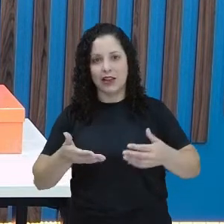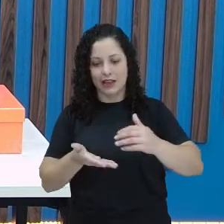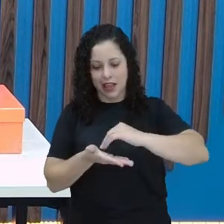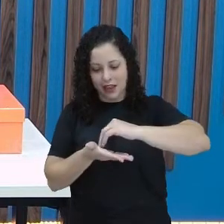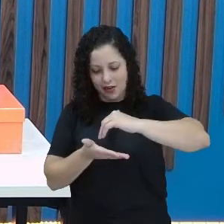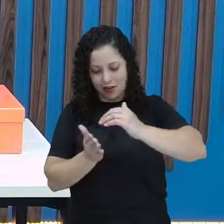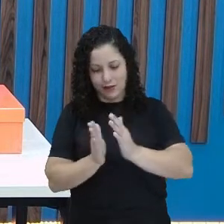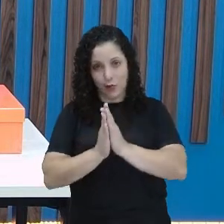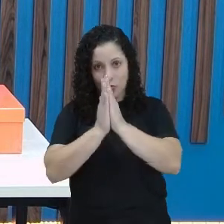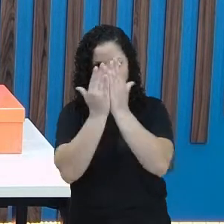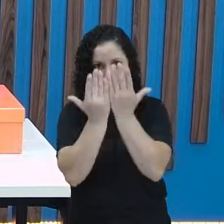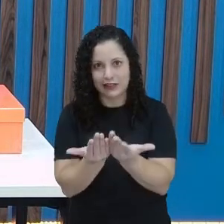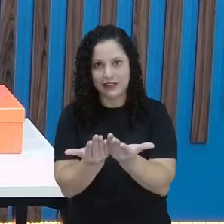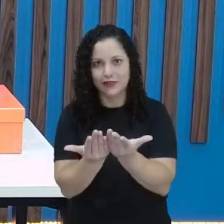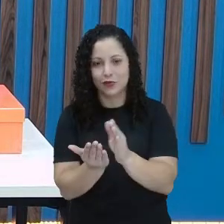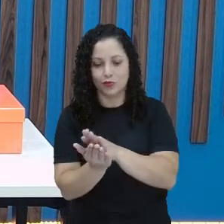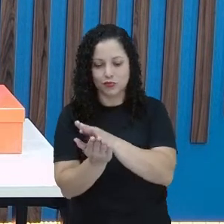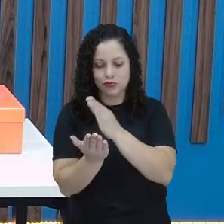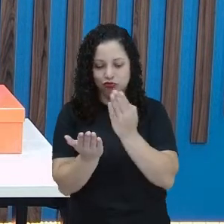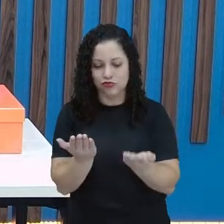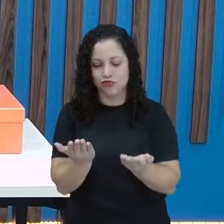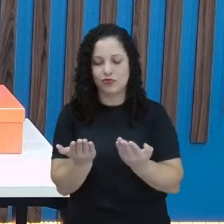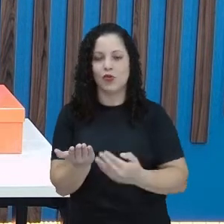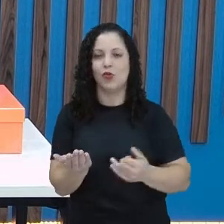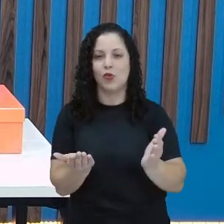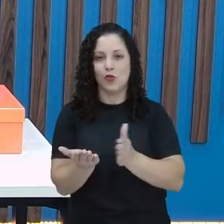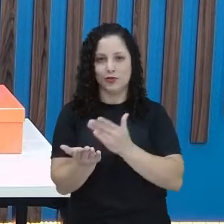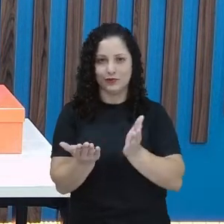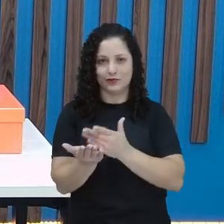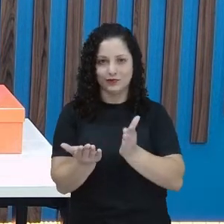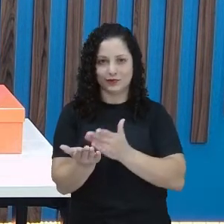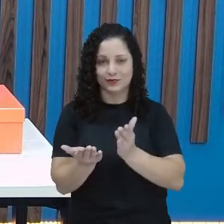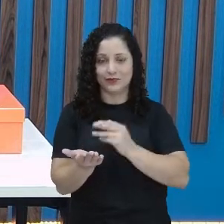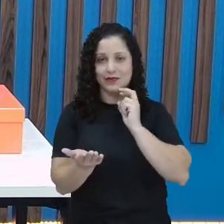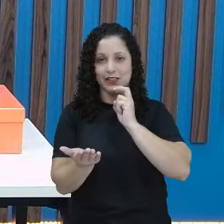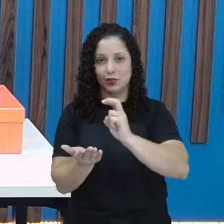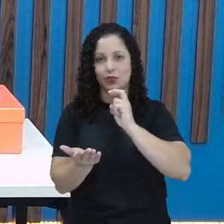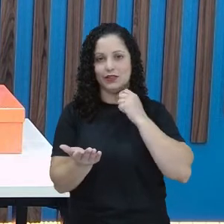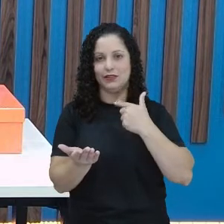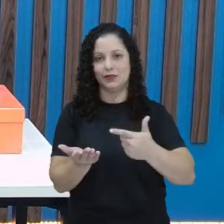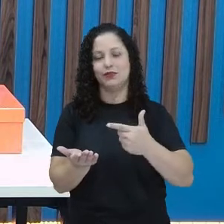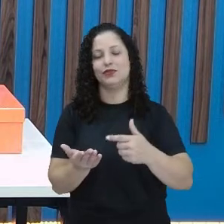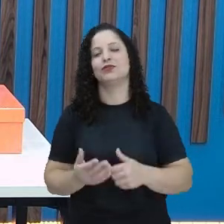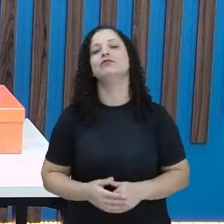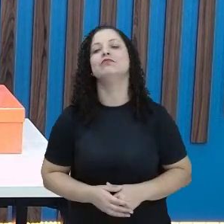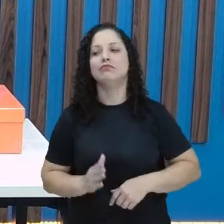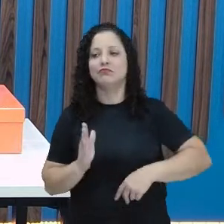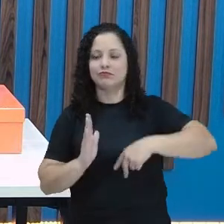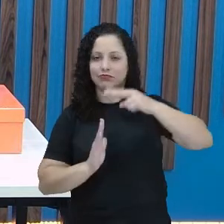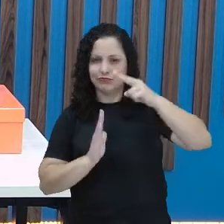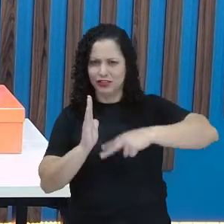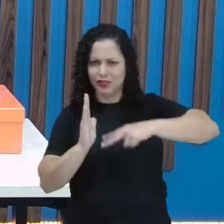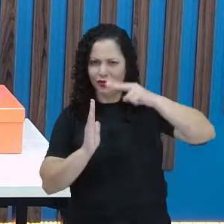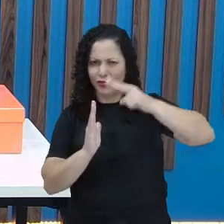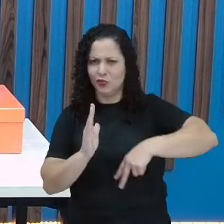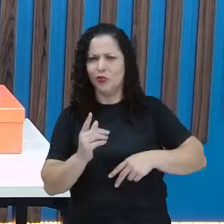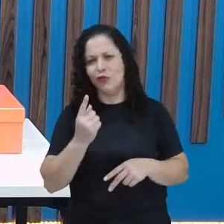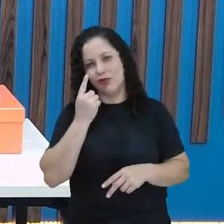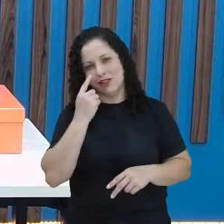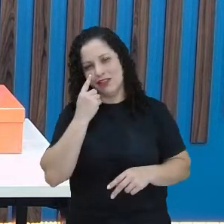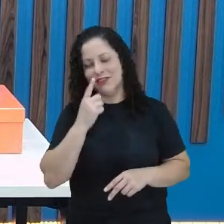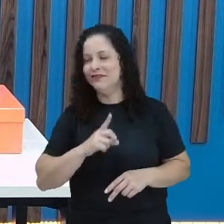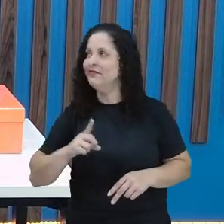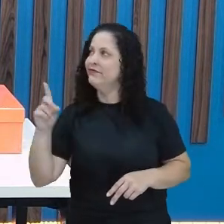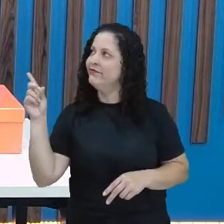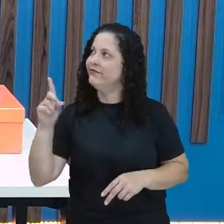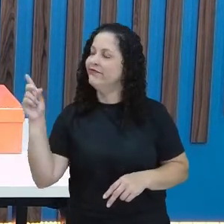Esse poema está na página 52. Vou fazer a leitura e você pode acompanhar